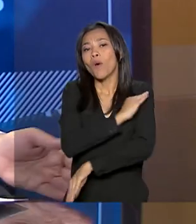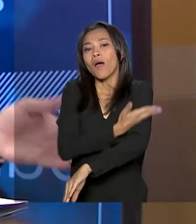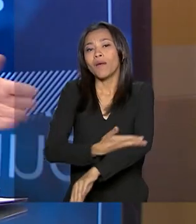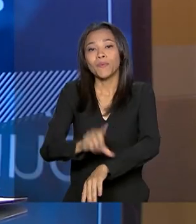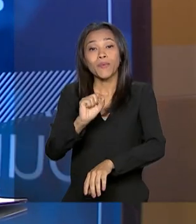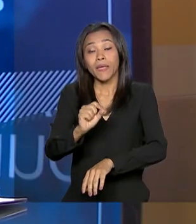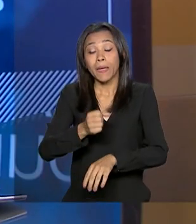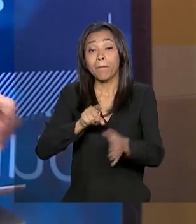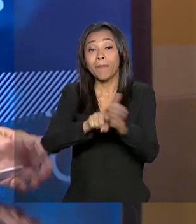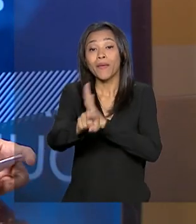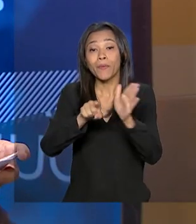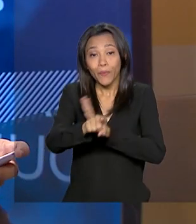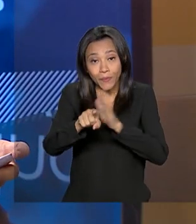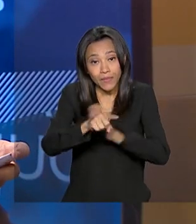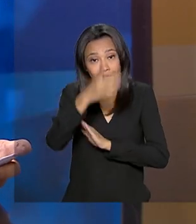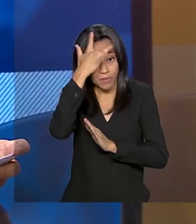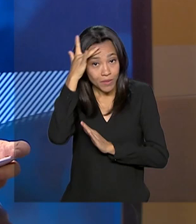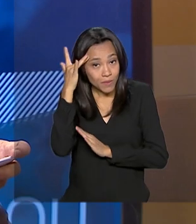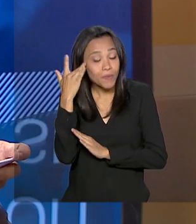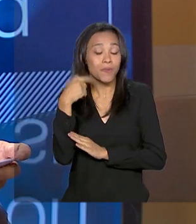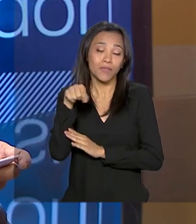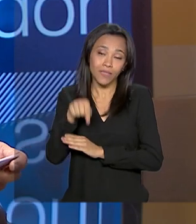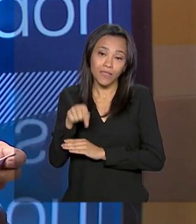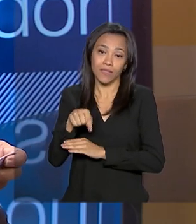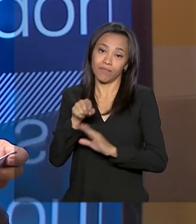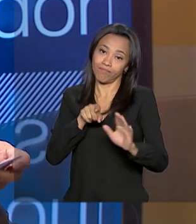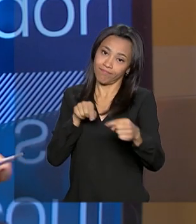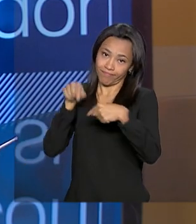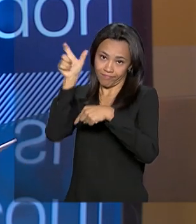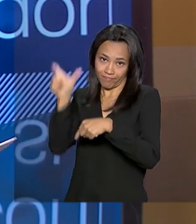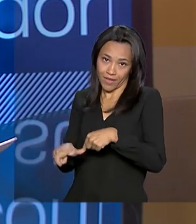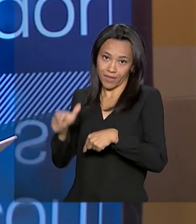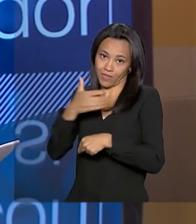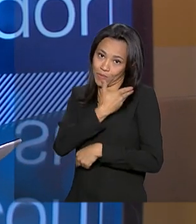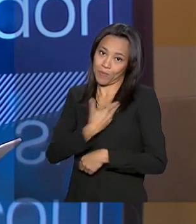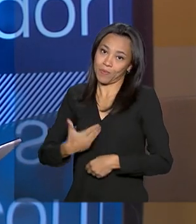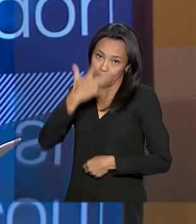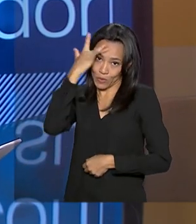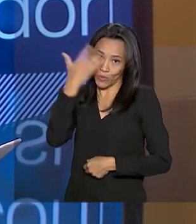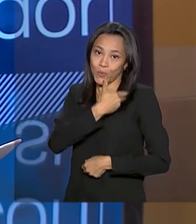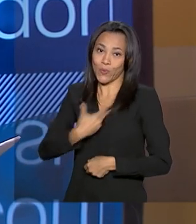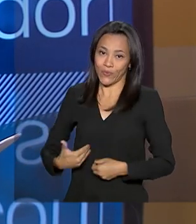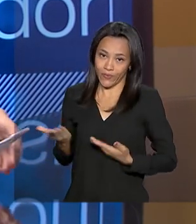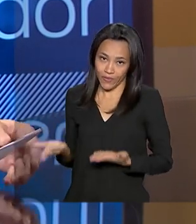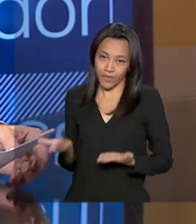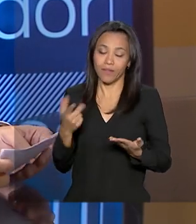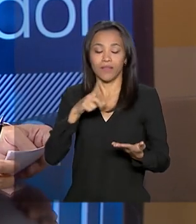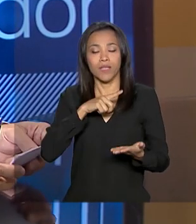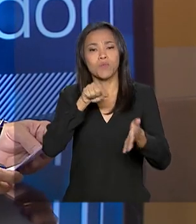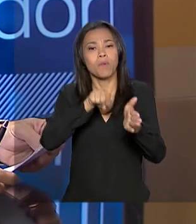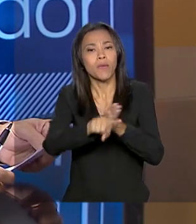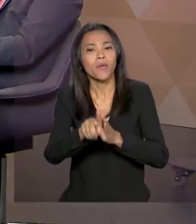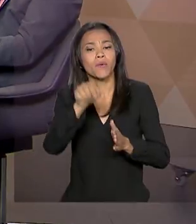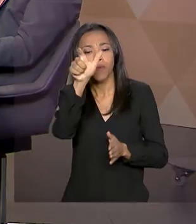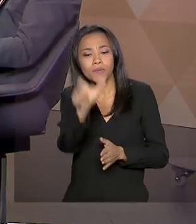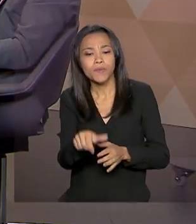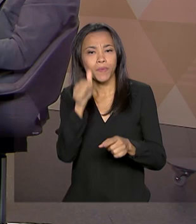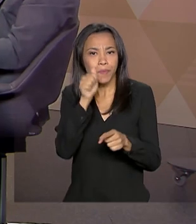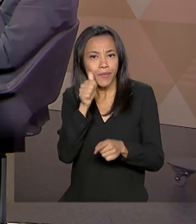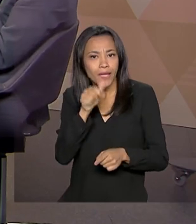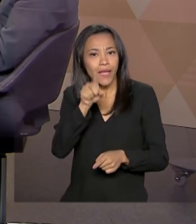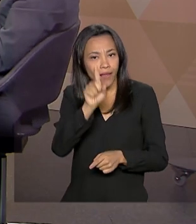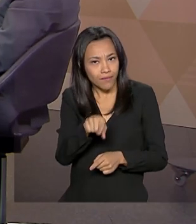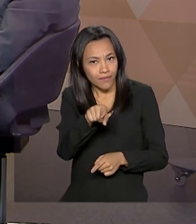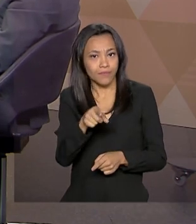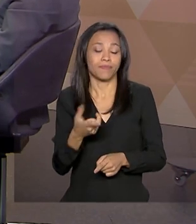perguntas da população para as autoridades. Então, agora nós vamos trazer uma pergunta da Tina Ferreira, ela